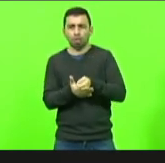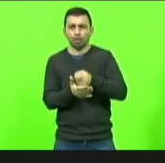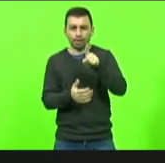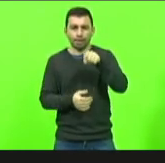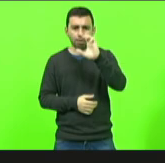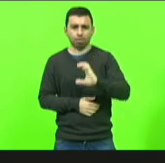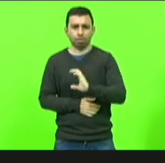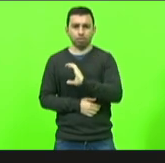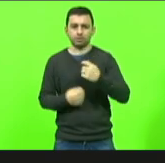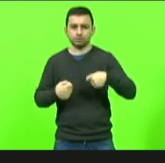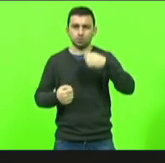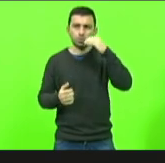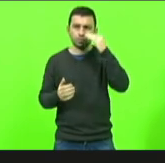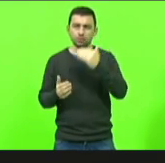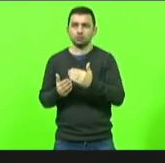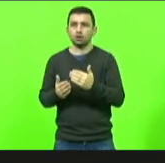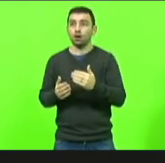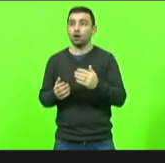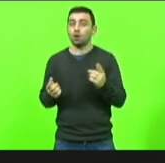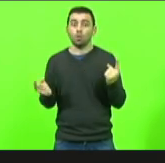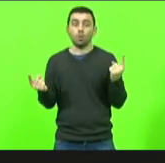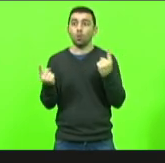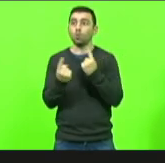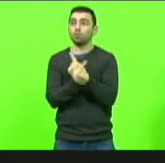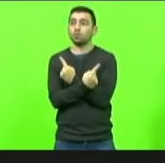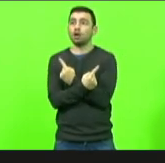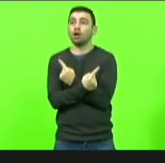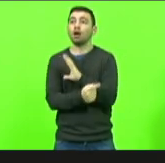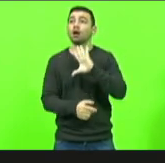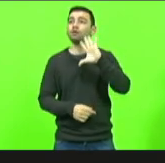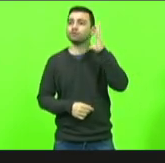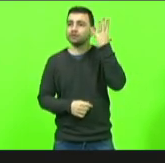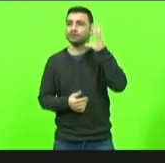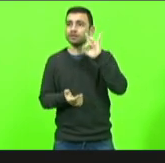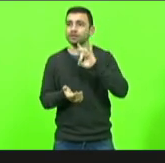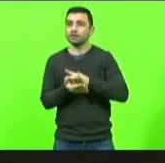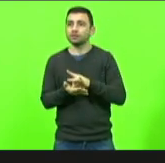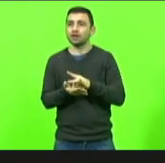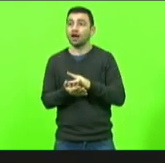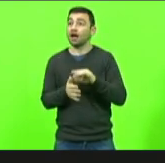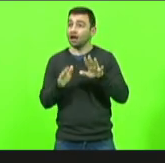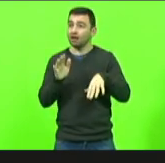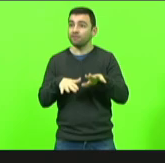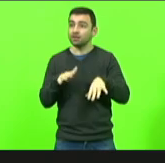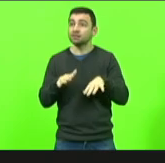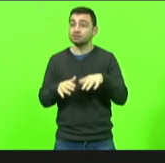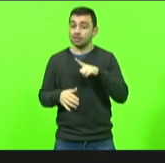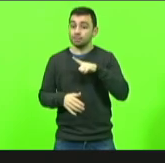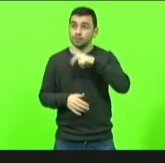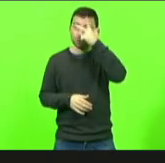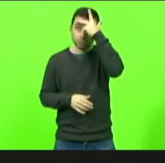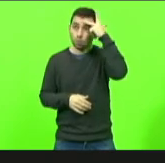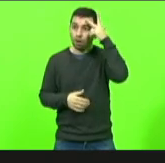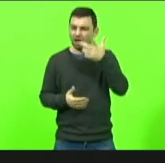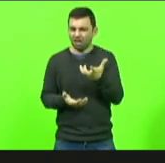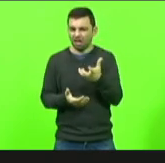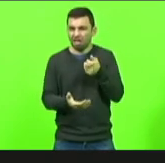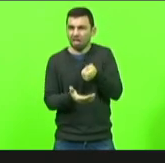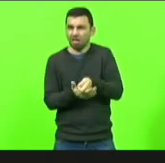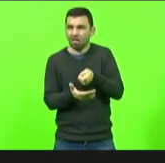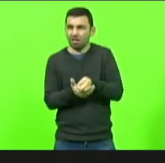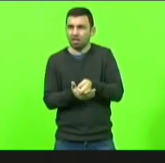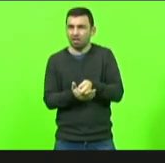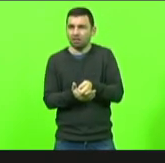entretanto o contrário acaba sendo verdadeiro muitas vezes nós vemos pessoas que querem impor valores que são